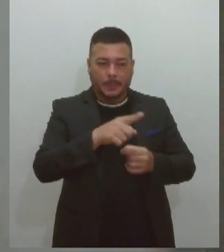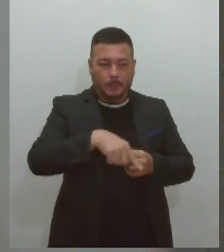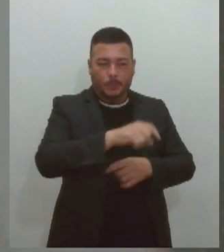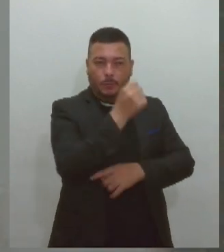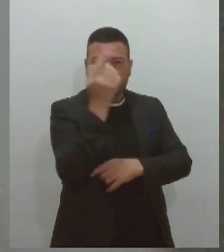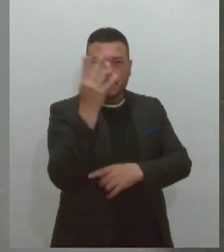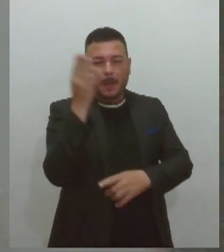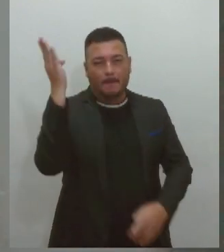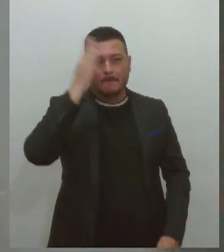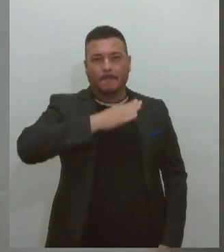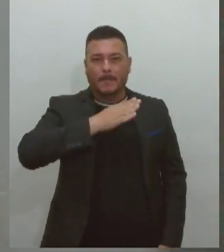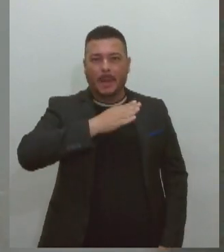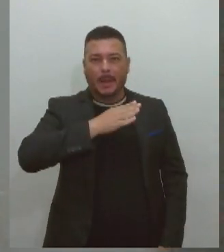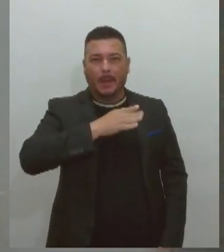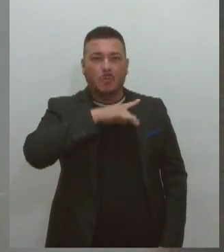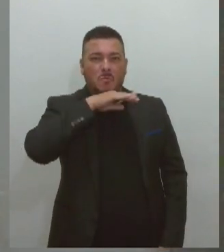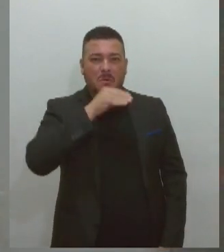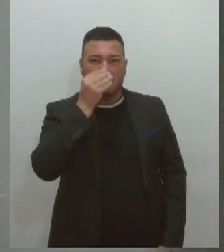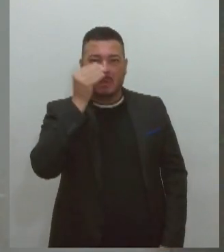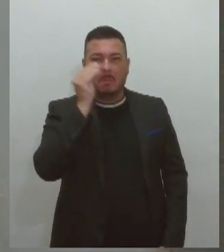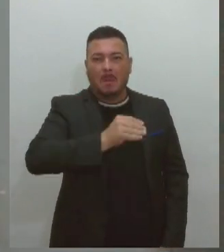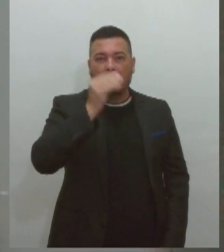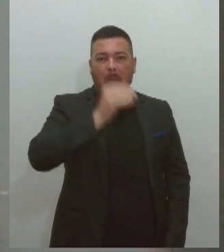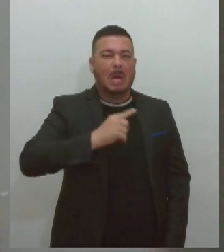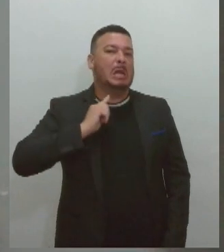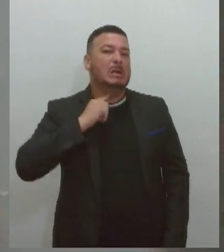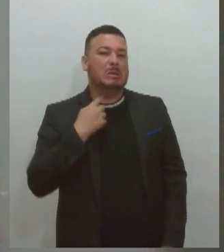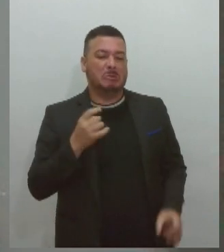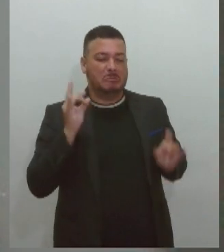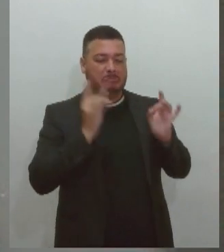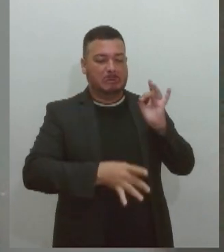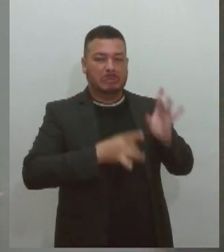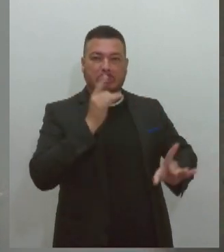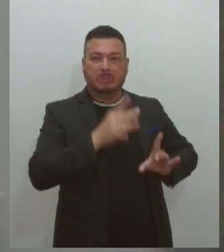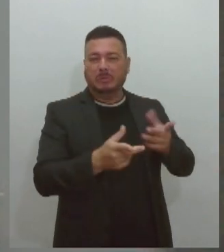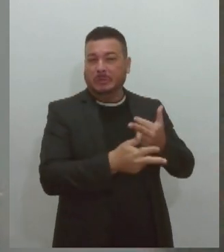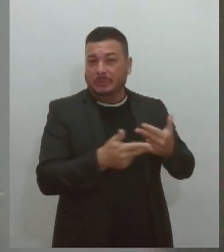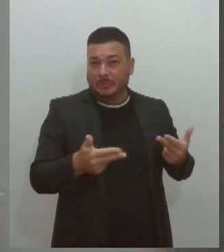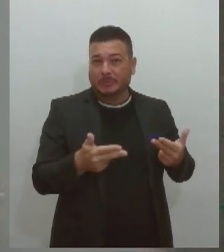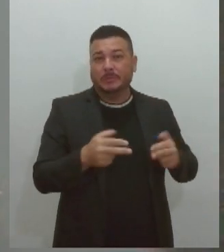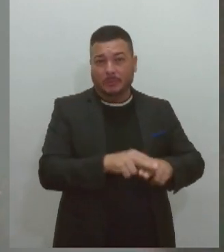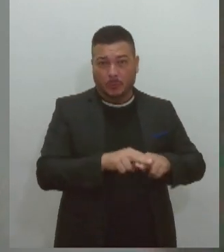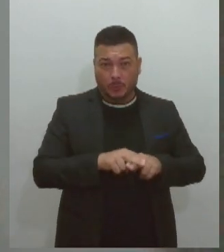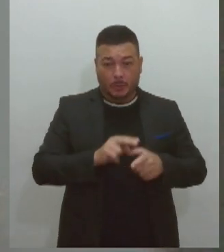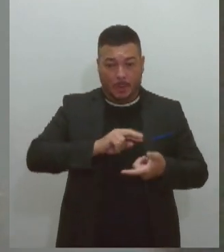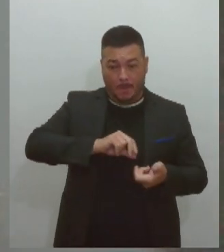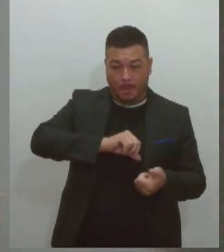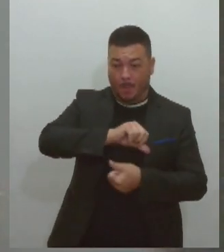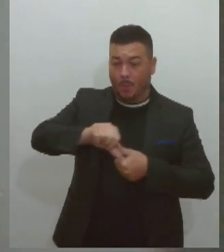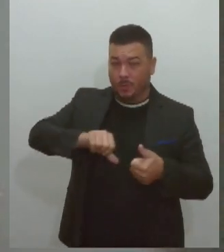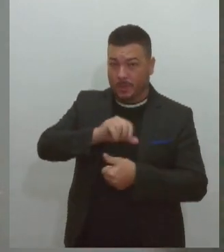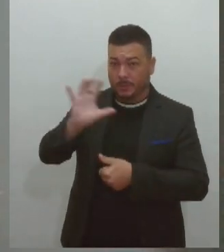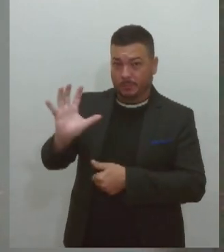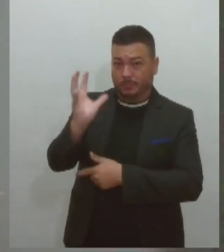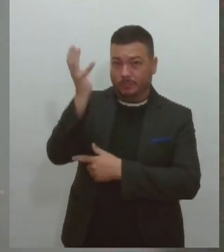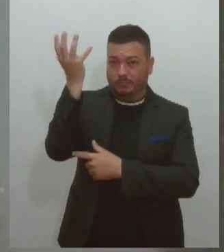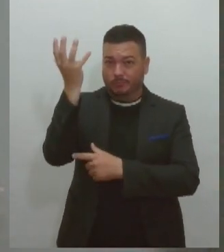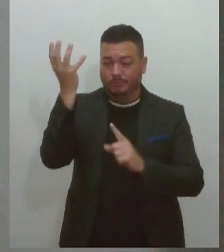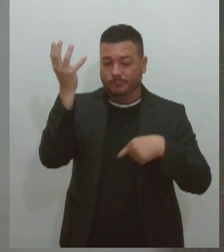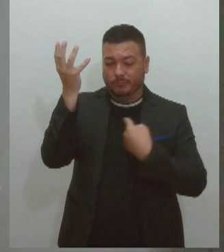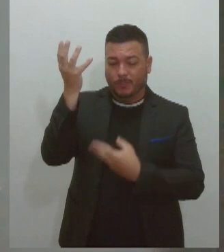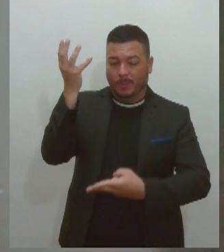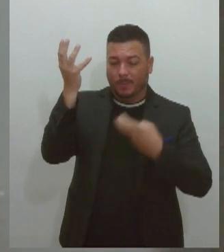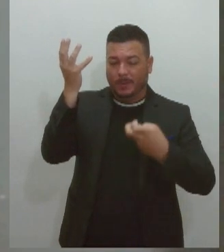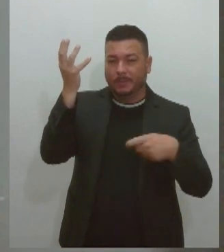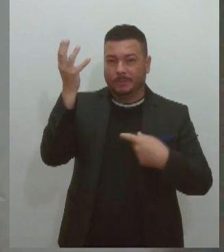natureza. Isso tem agora acarretado nessas mudanças climáticas, né? Que a gente tem visto por aí. Sergipe